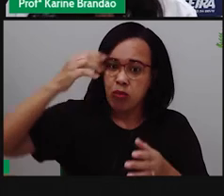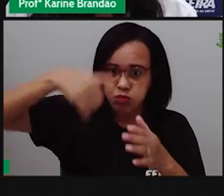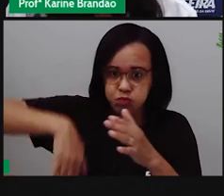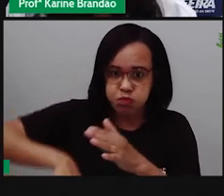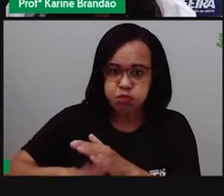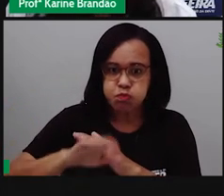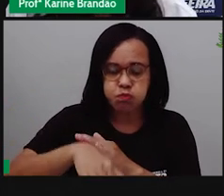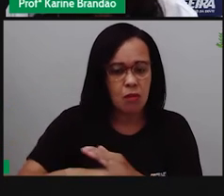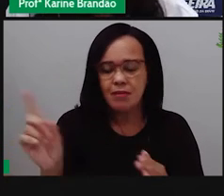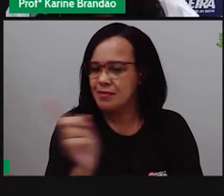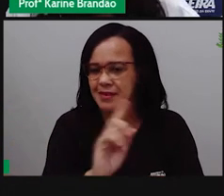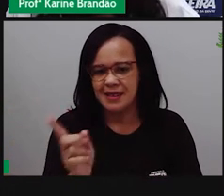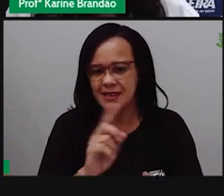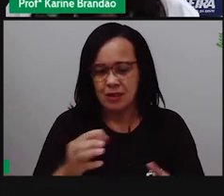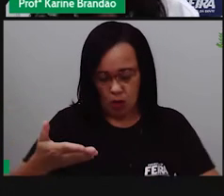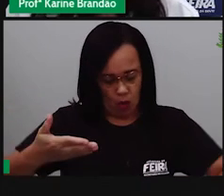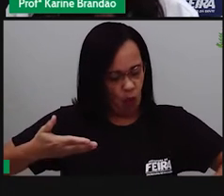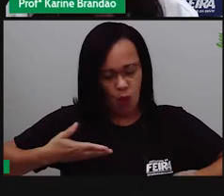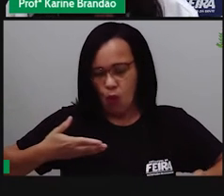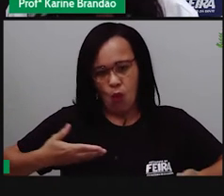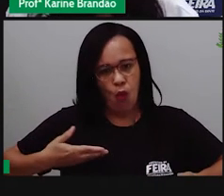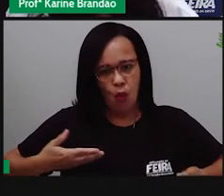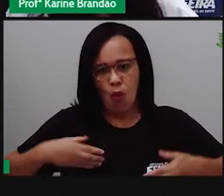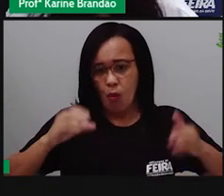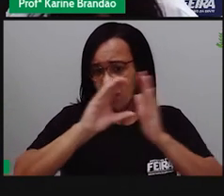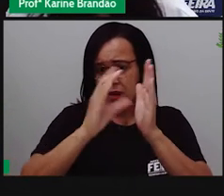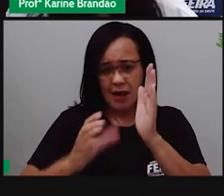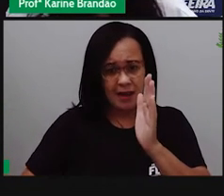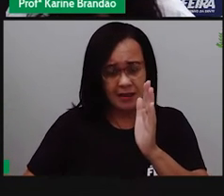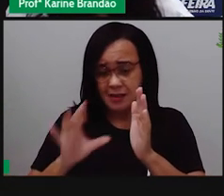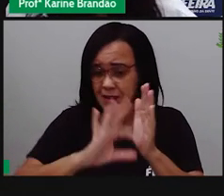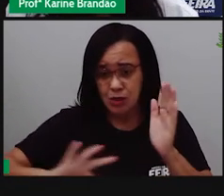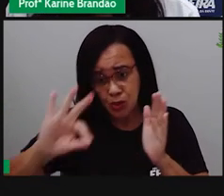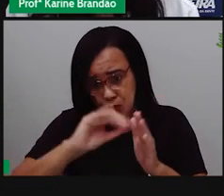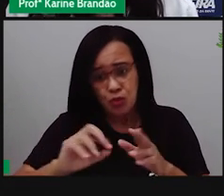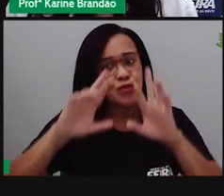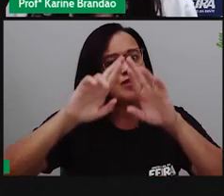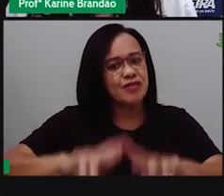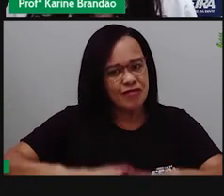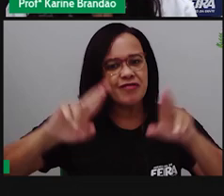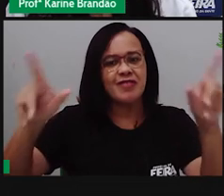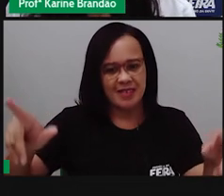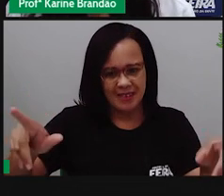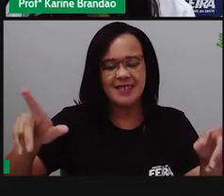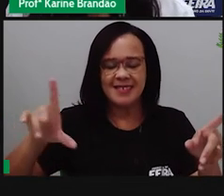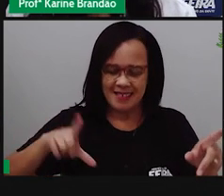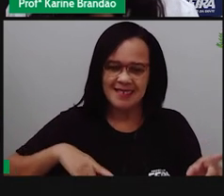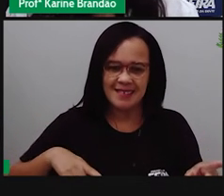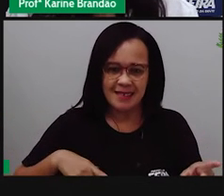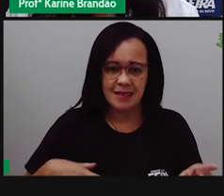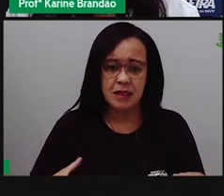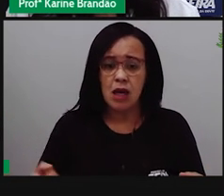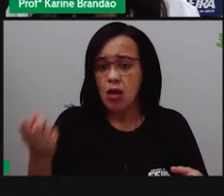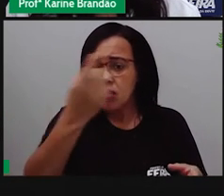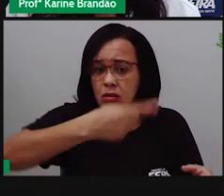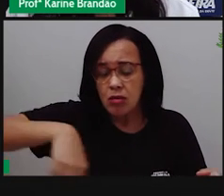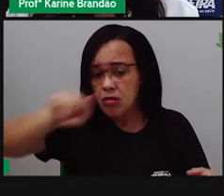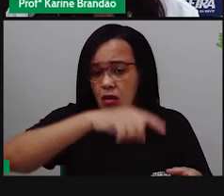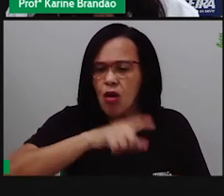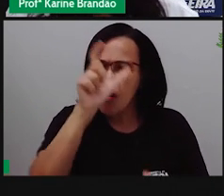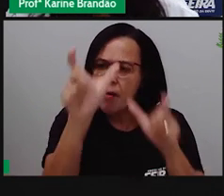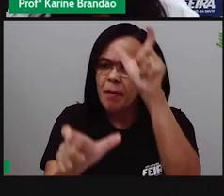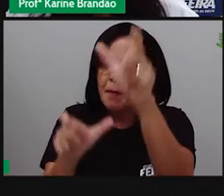né, temos estruturas corporais diferentes, funcionamento do nosso corpo diferente. Existem, inclusive, seres que não têm